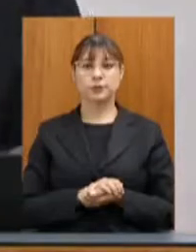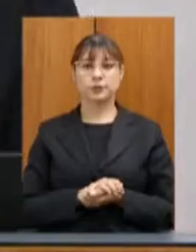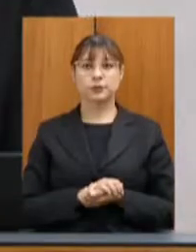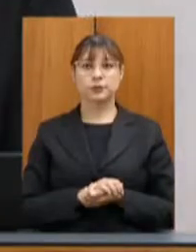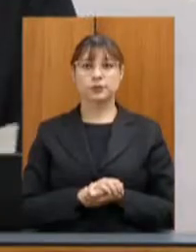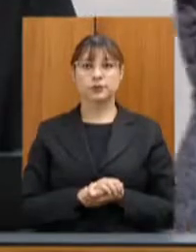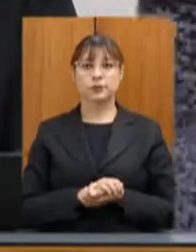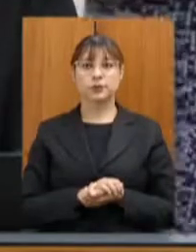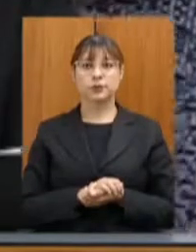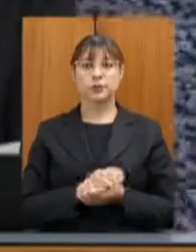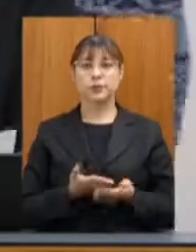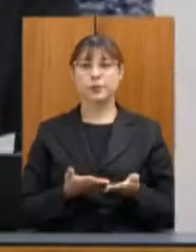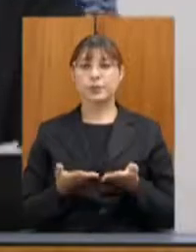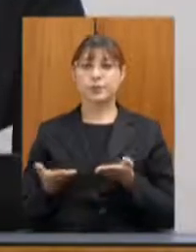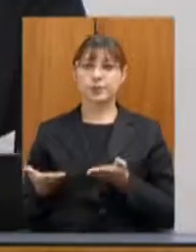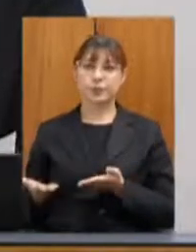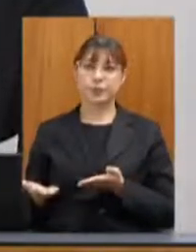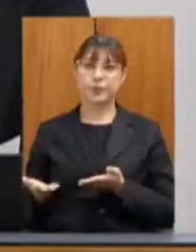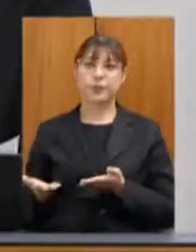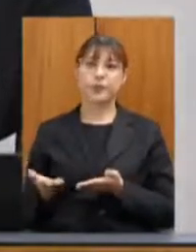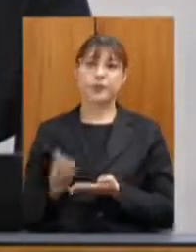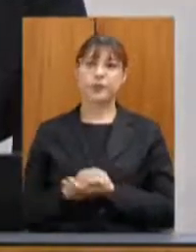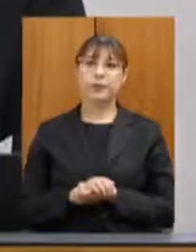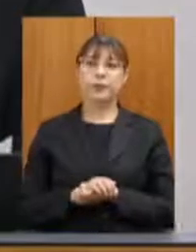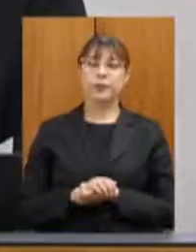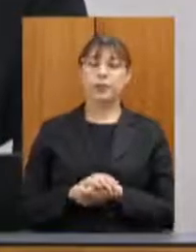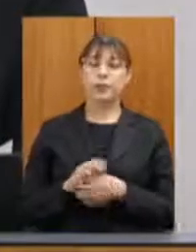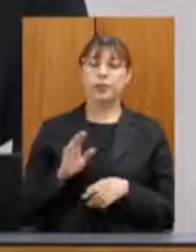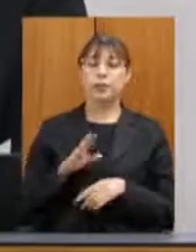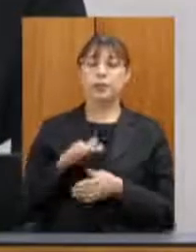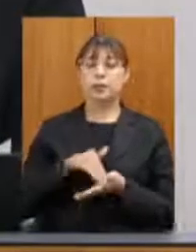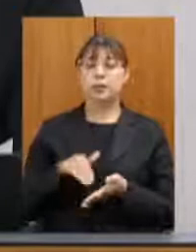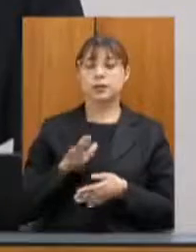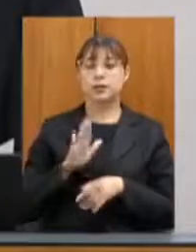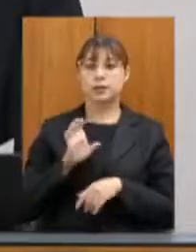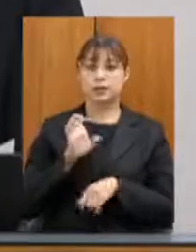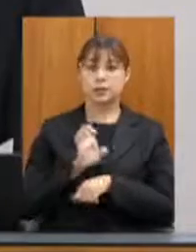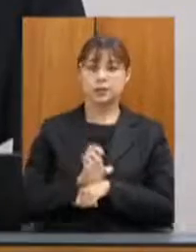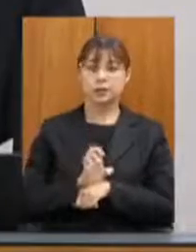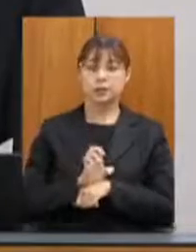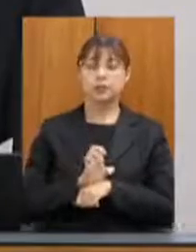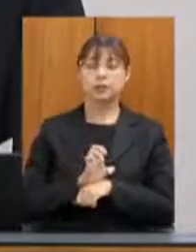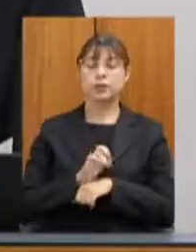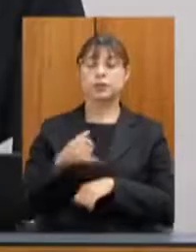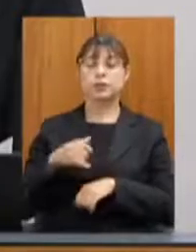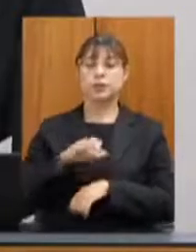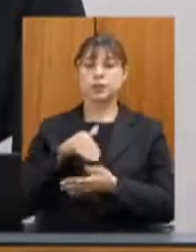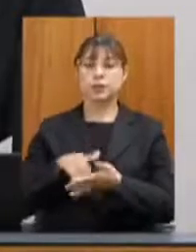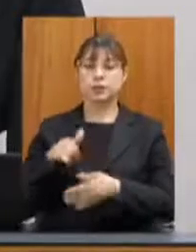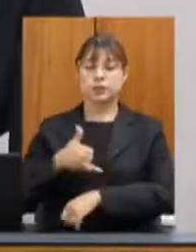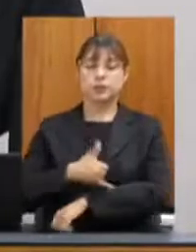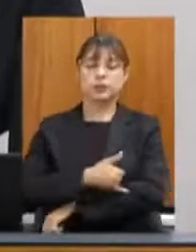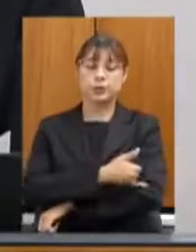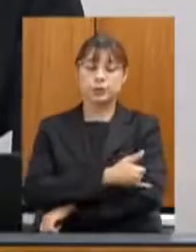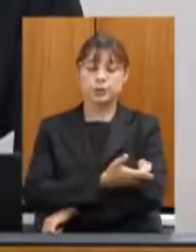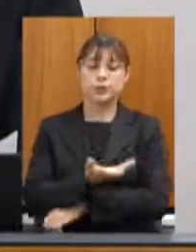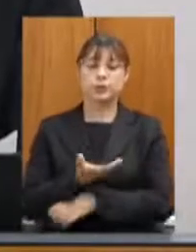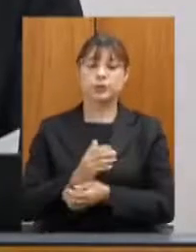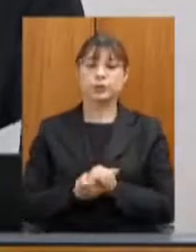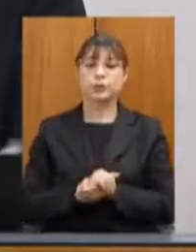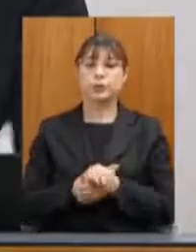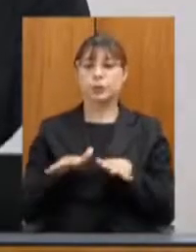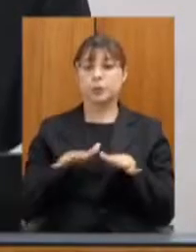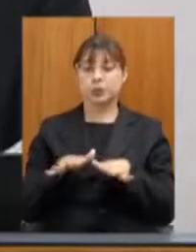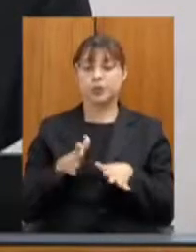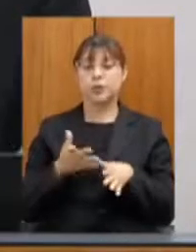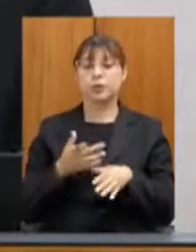Faço presente o secretário de Estado da Secretaria de Infraestrutura e Mobilidade, Fernando Charlaque Marcato,